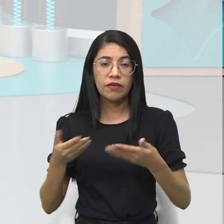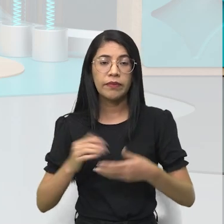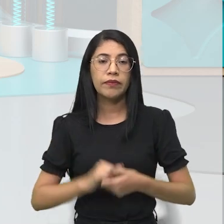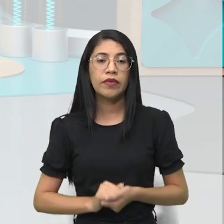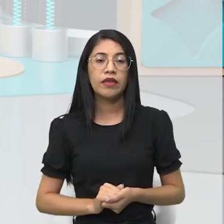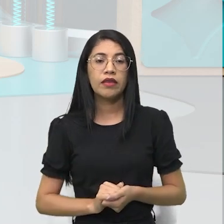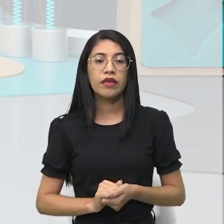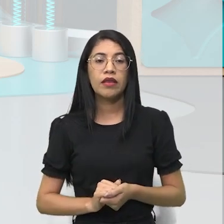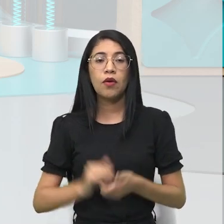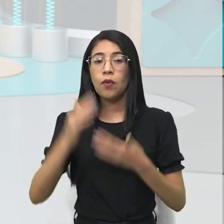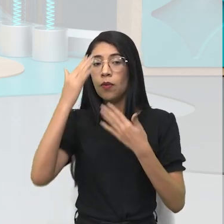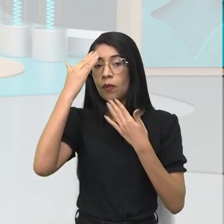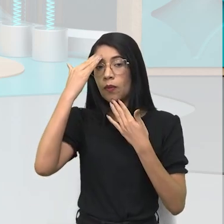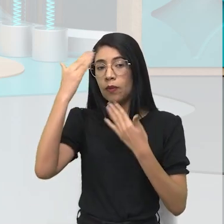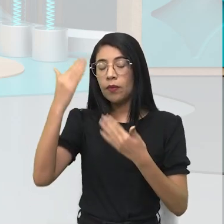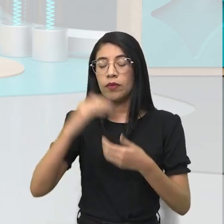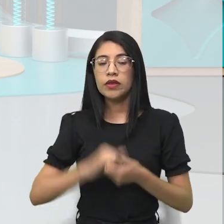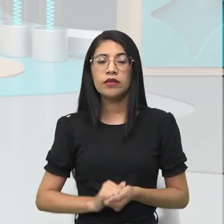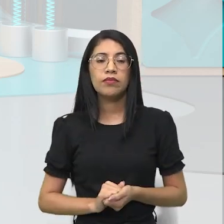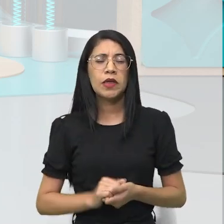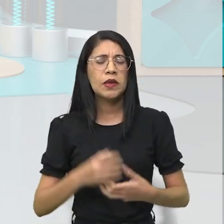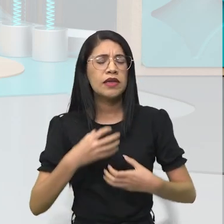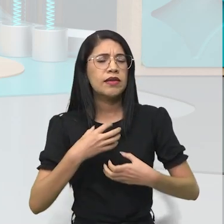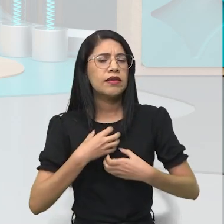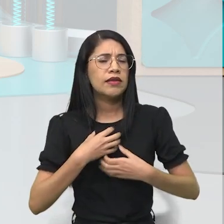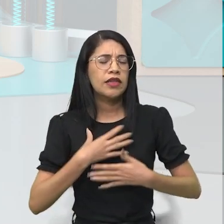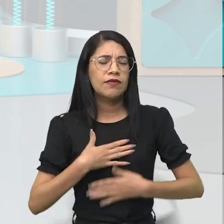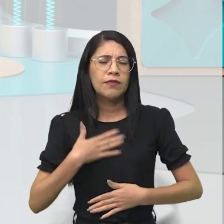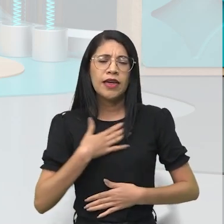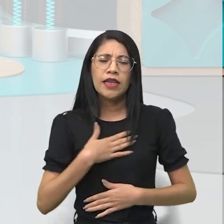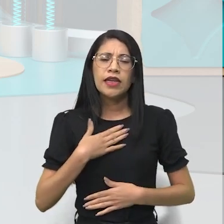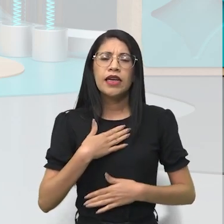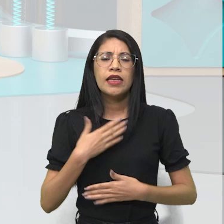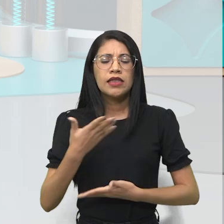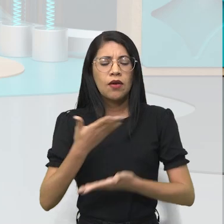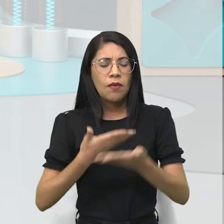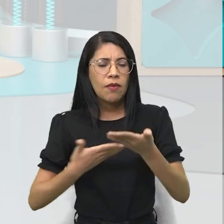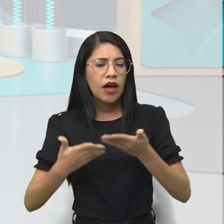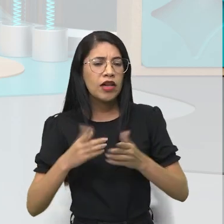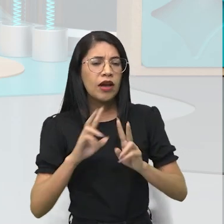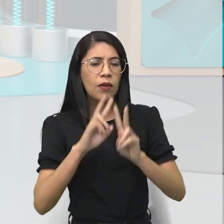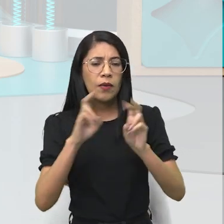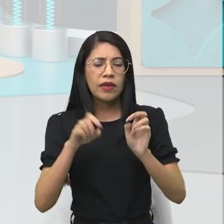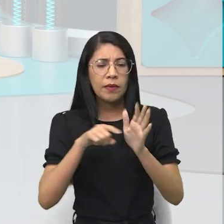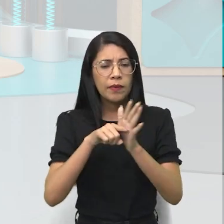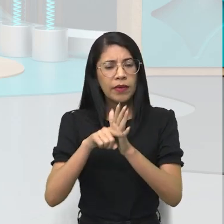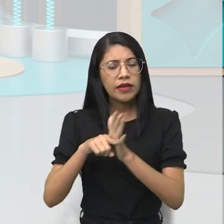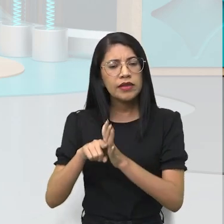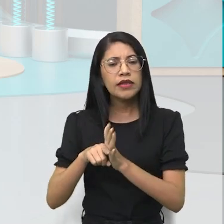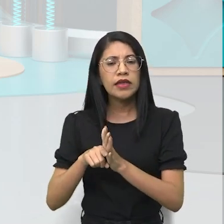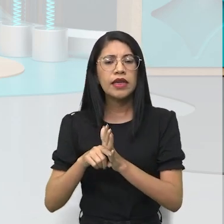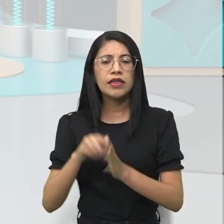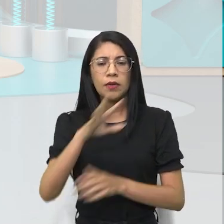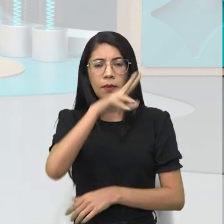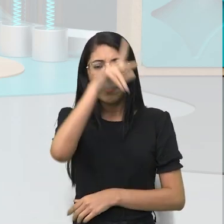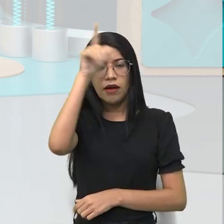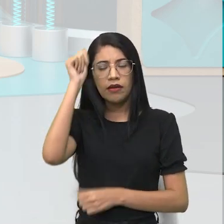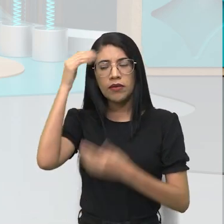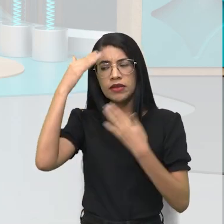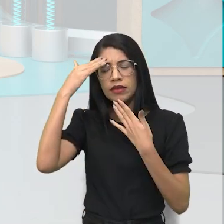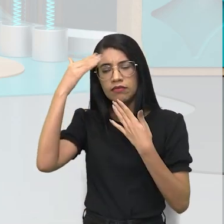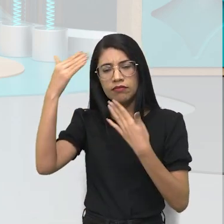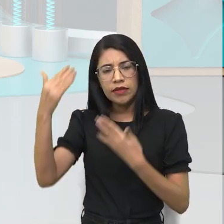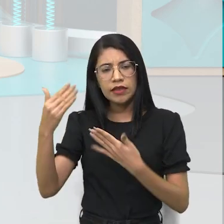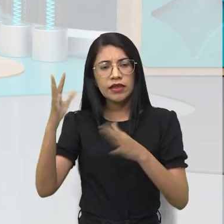né, os agradecimentos, ficamos felizes em compartilhar a nossa pesquisa sobre, né, a cidade de Manaus, e agradecemos